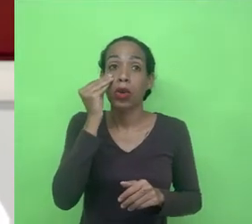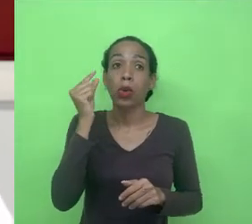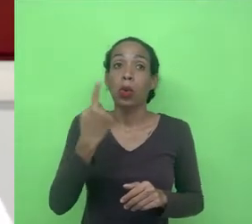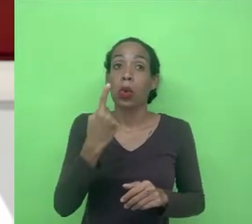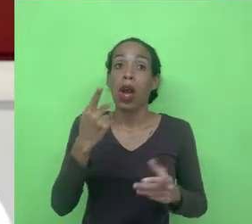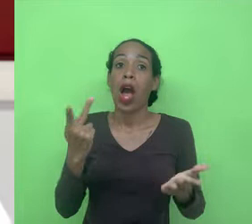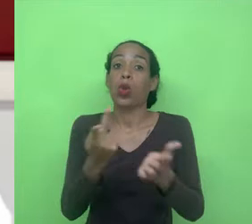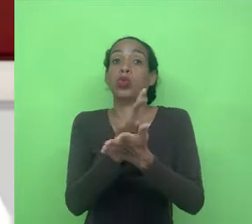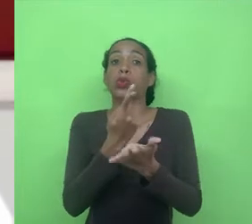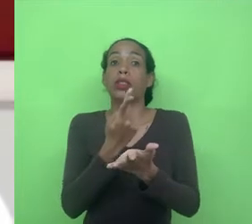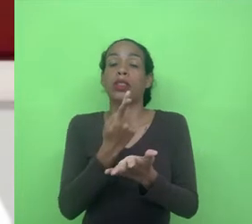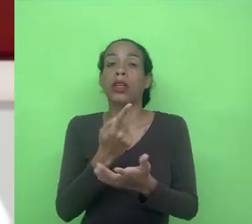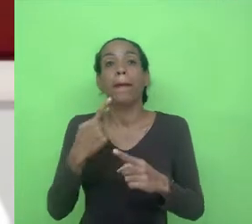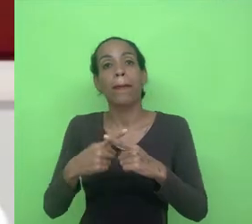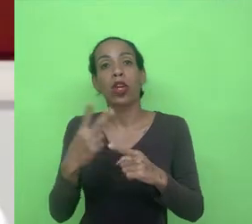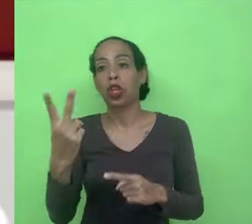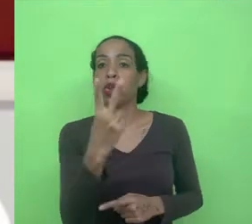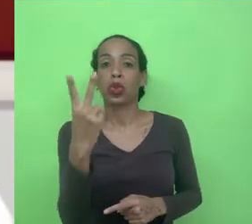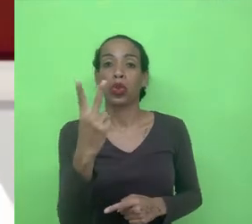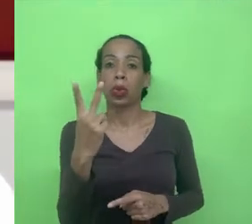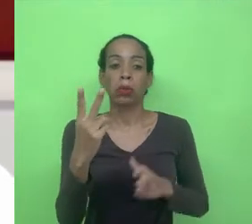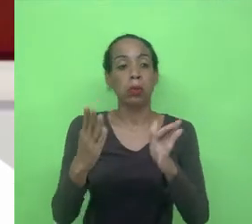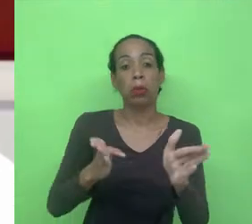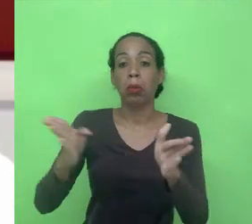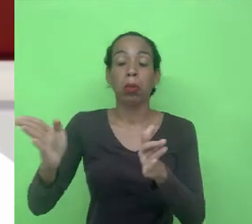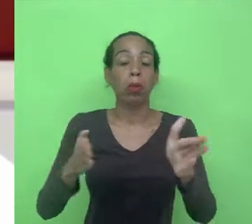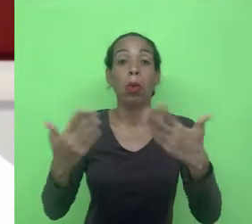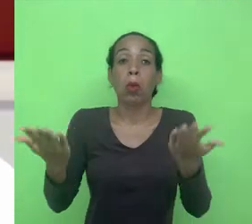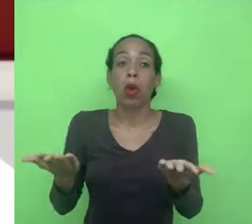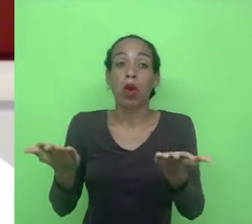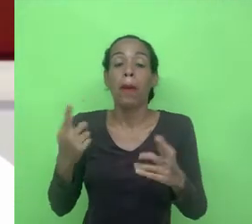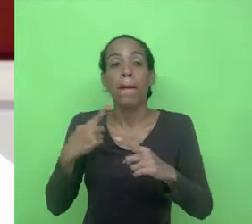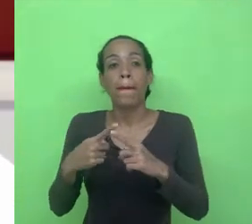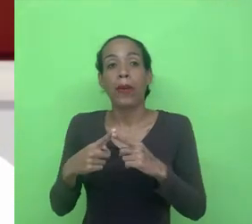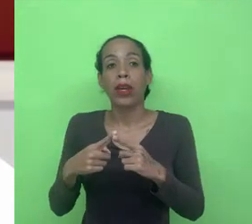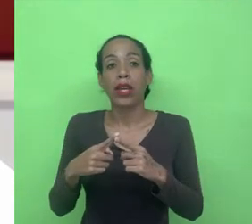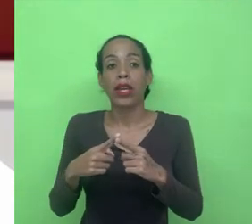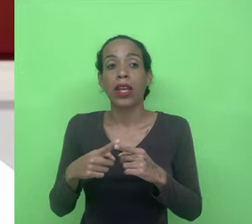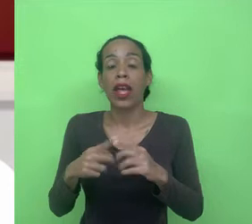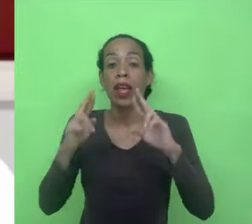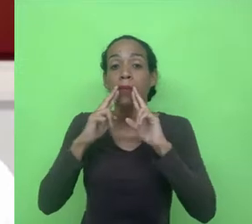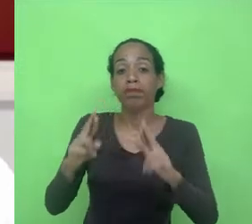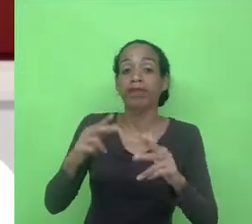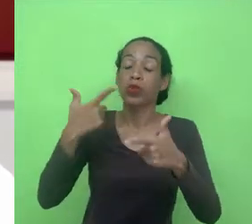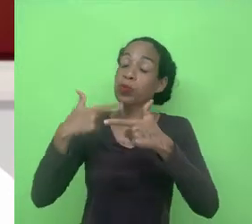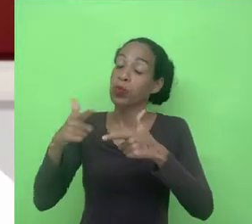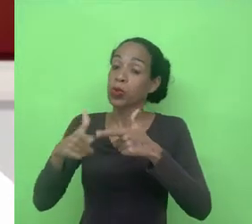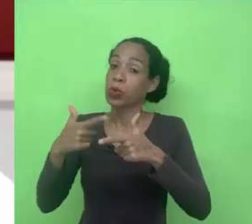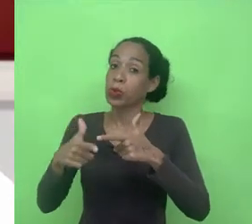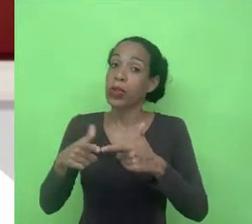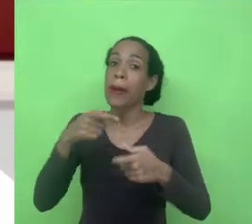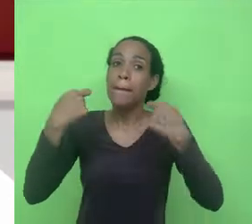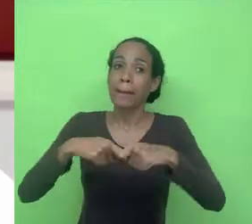Porque aí você vai ter dois caminhos para seguir. Porque se você vai pretender resolver alguma coisa, você vai precisar testar